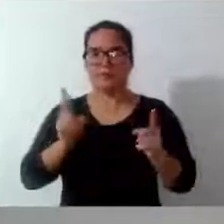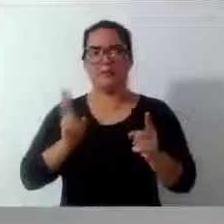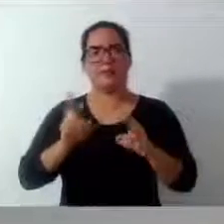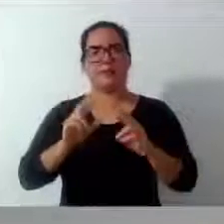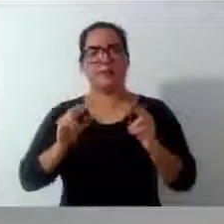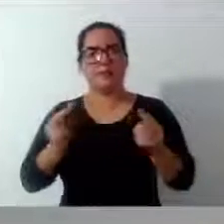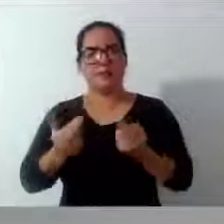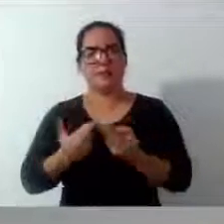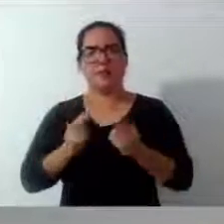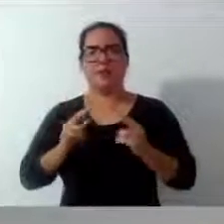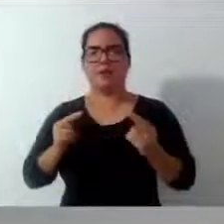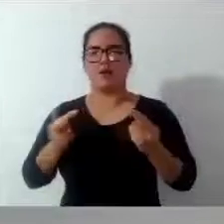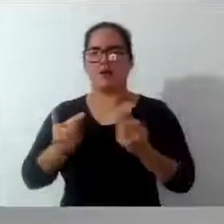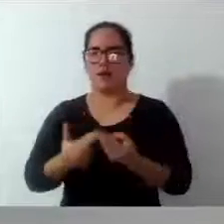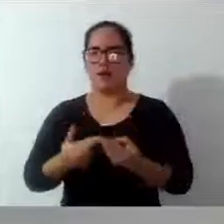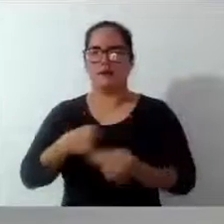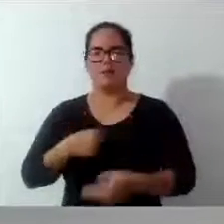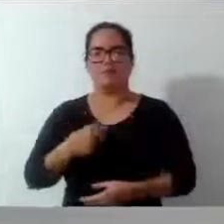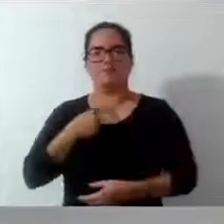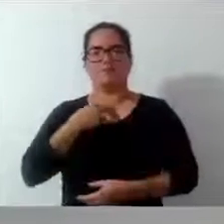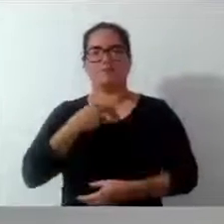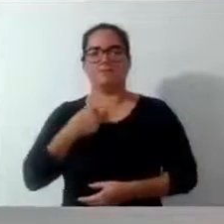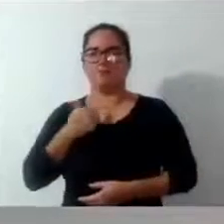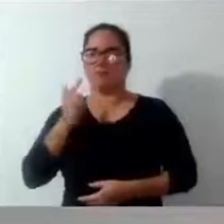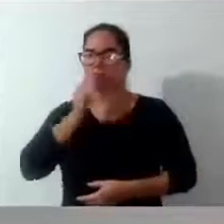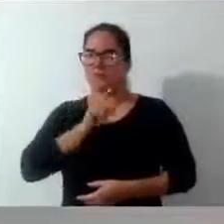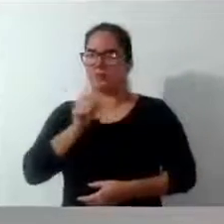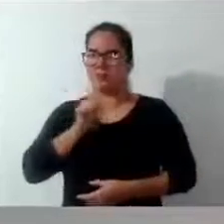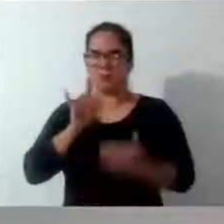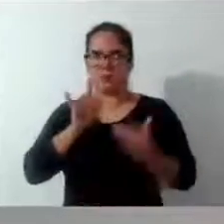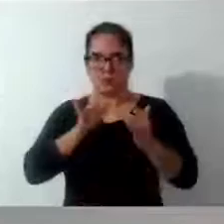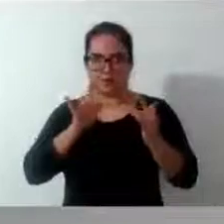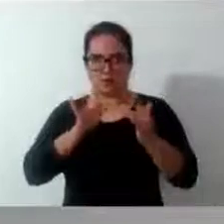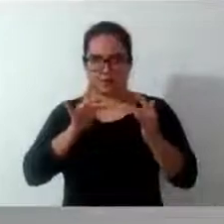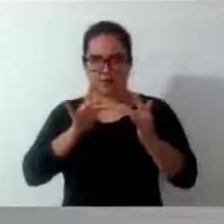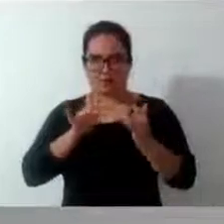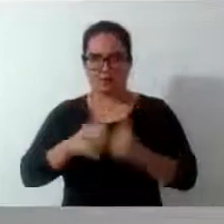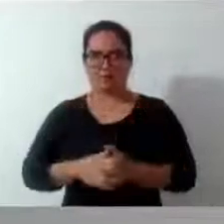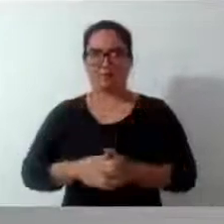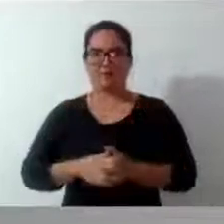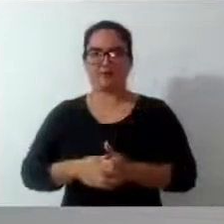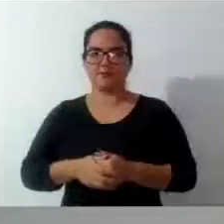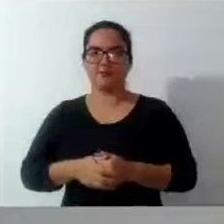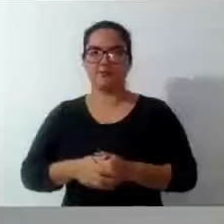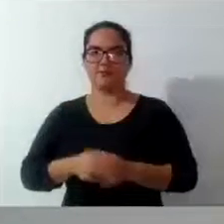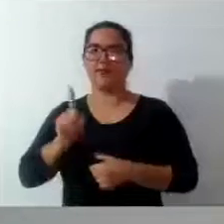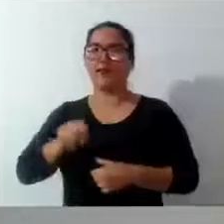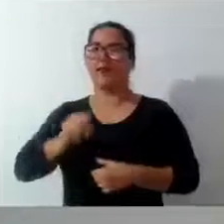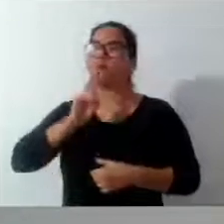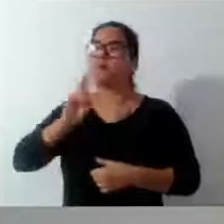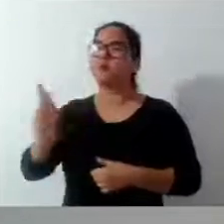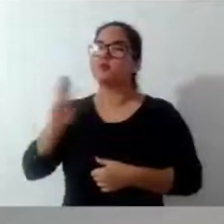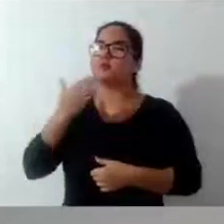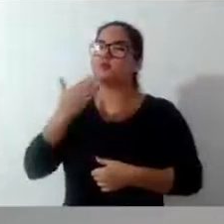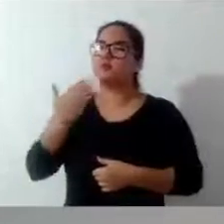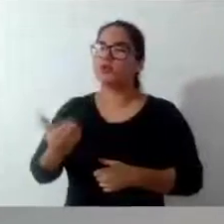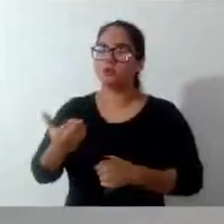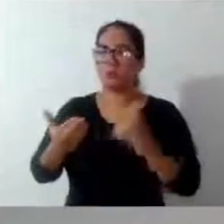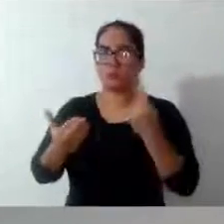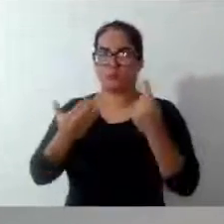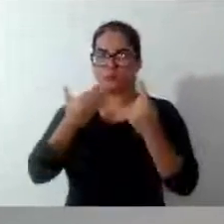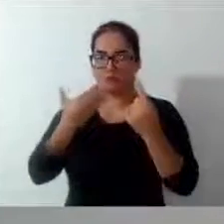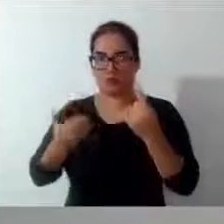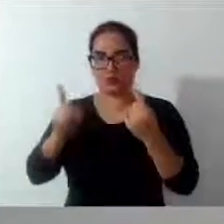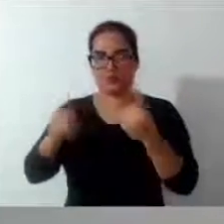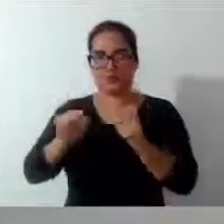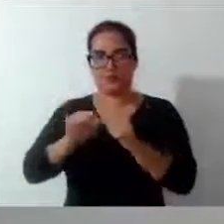a minha assessoria não conseguiu entrar em contato. Que venha a resposta do requerimento, um dos requerimentos é pedindo a